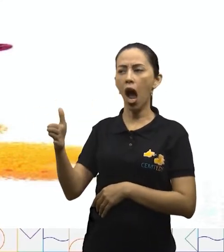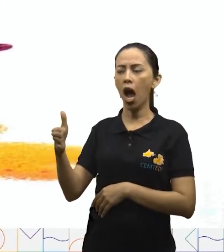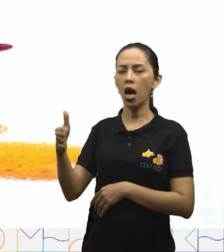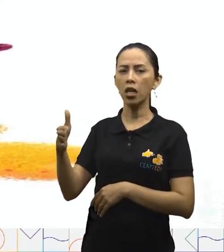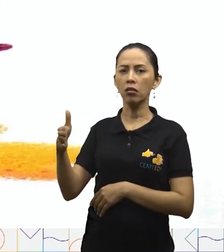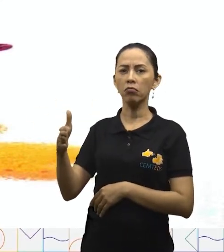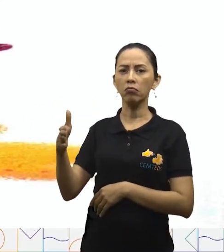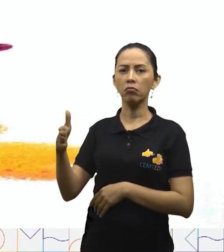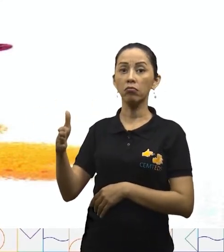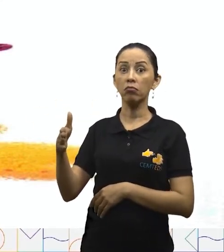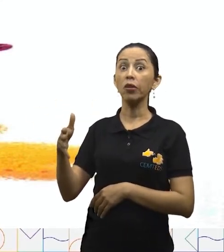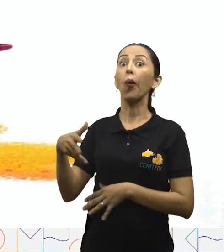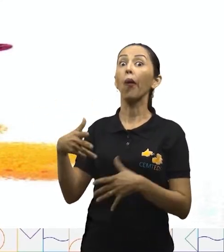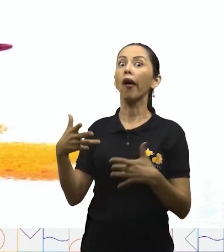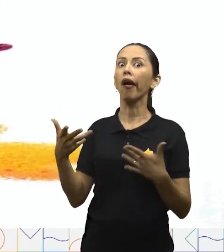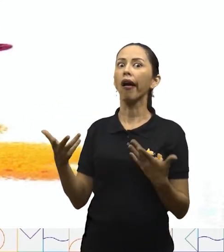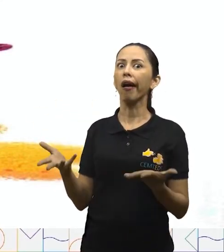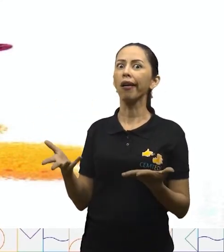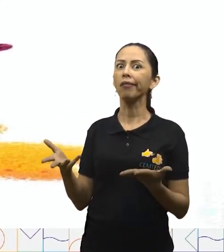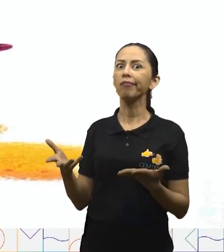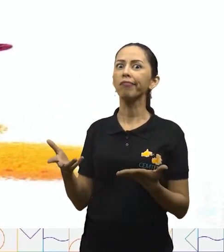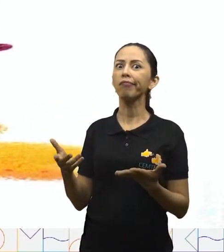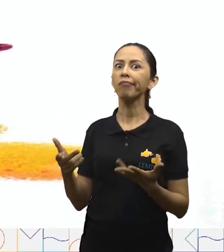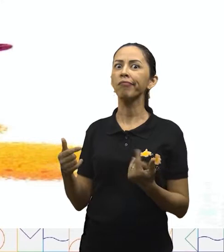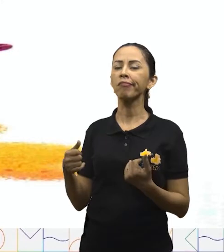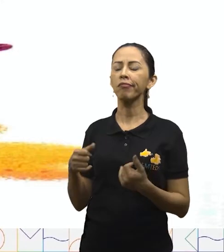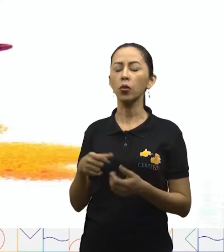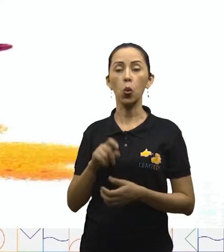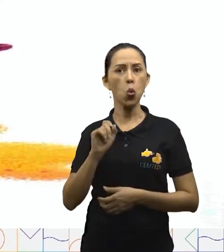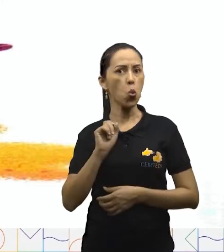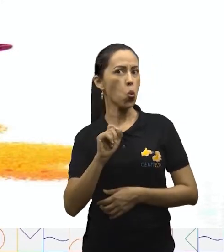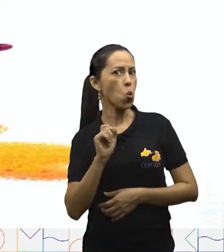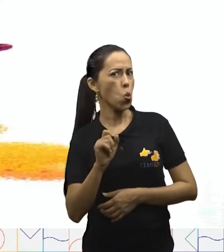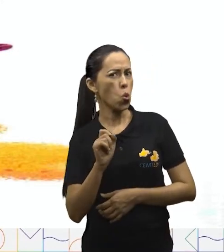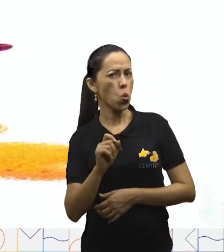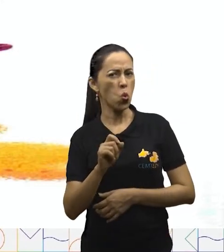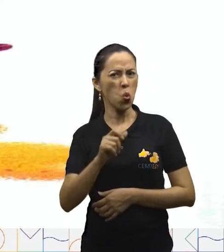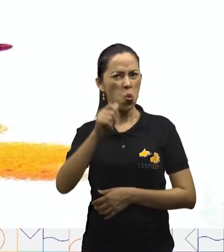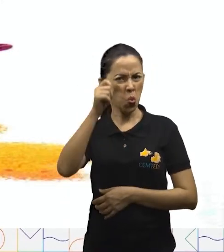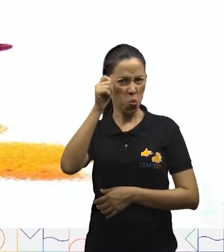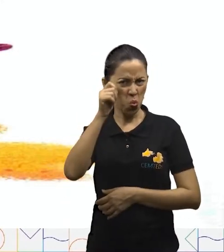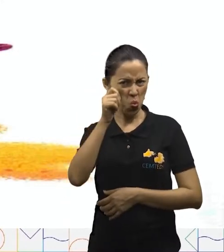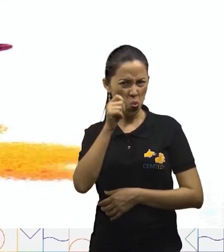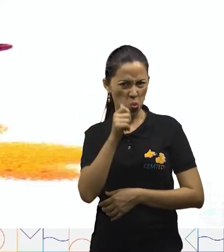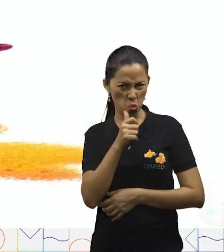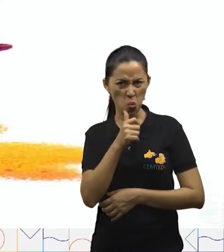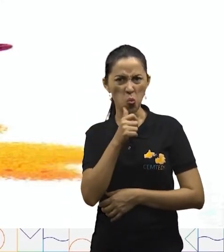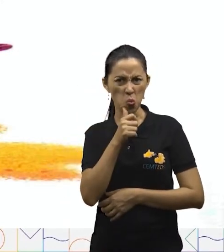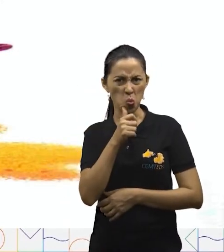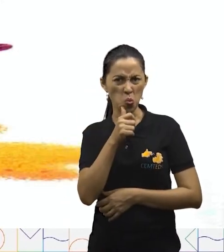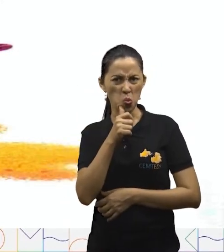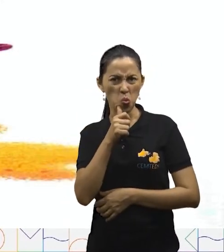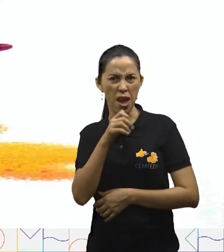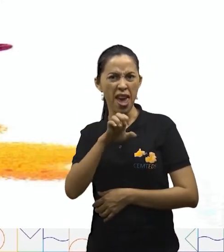Veio atender ao portão uma senhora em guia de uniforme preto